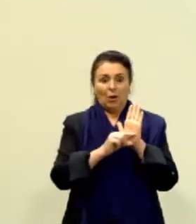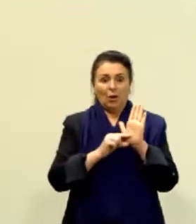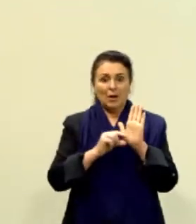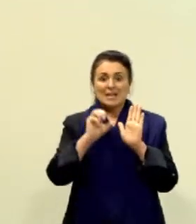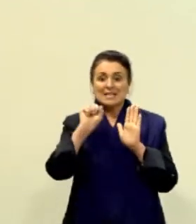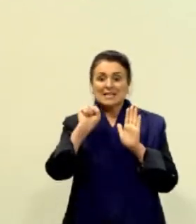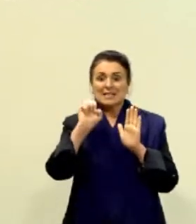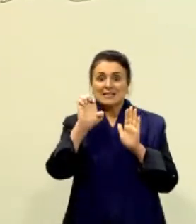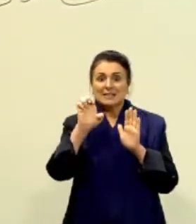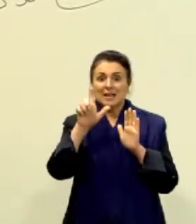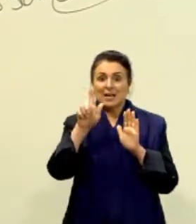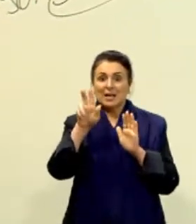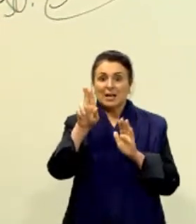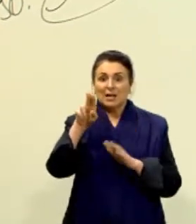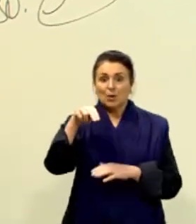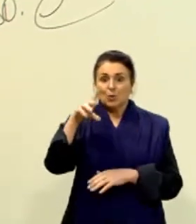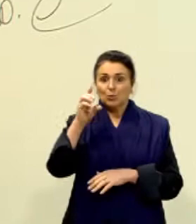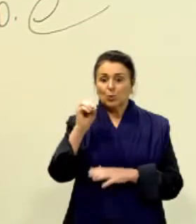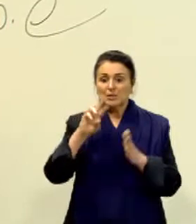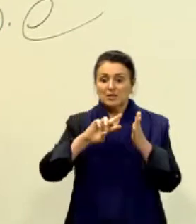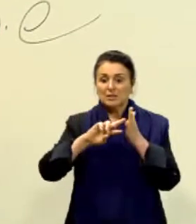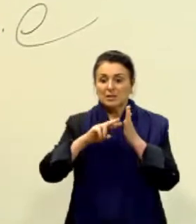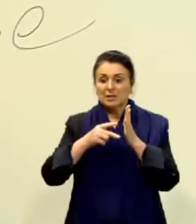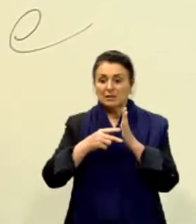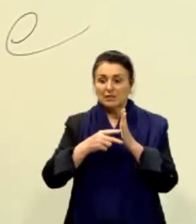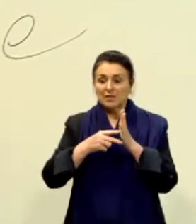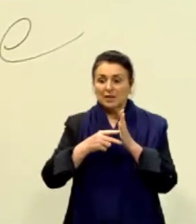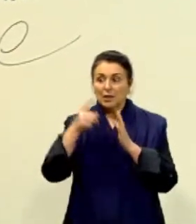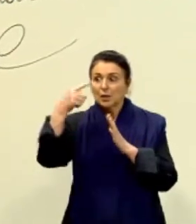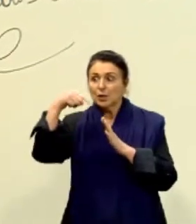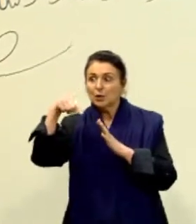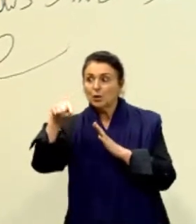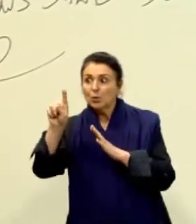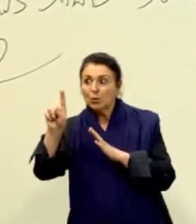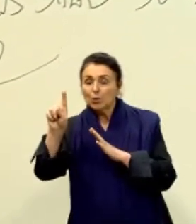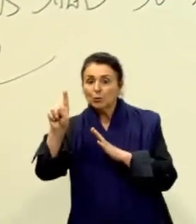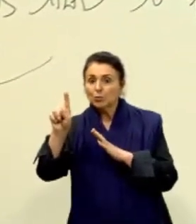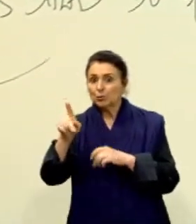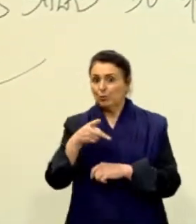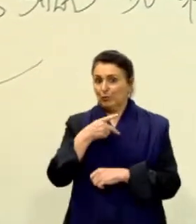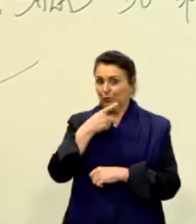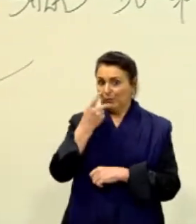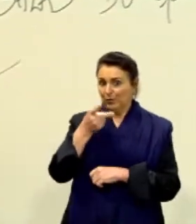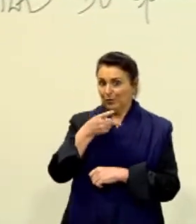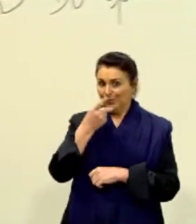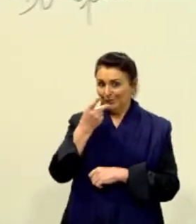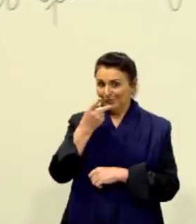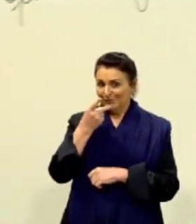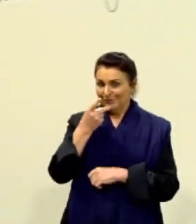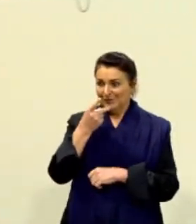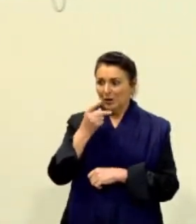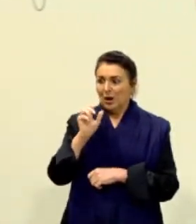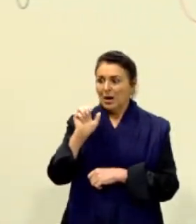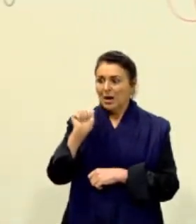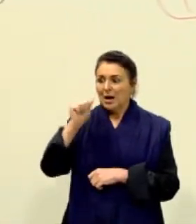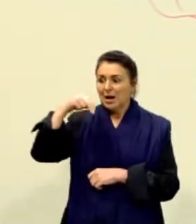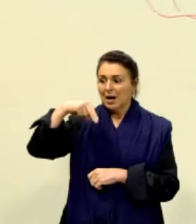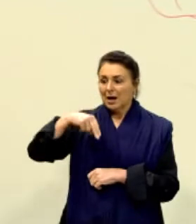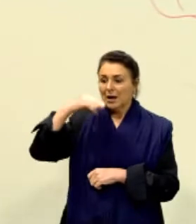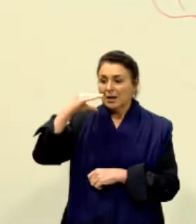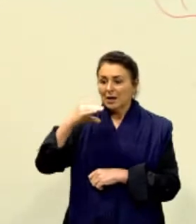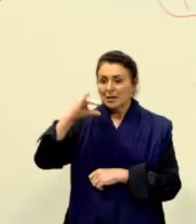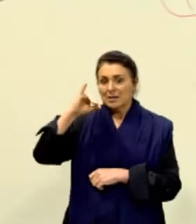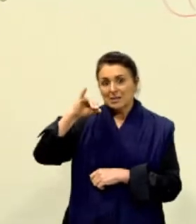Segundo a ANCINE, tá? Não precisa escrever Agência Nacional de